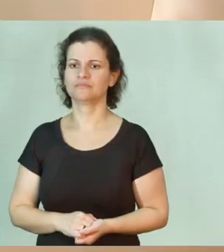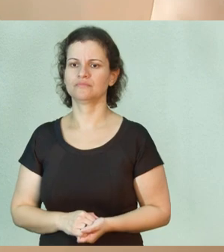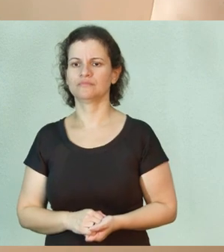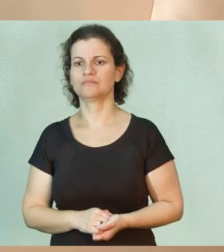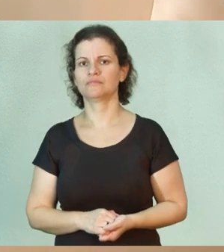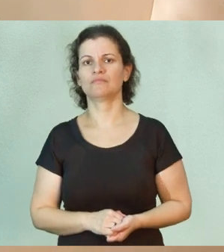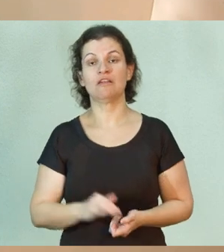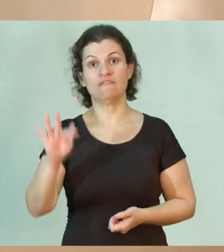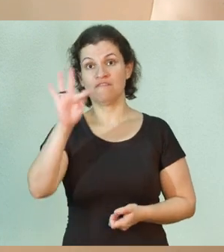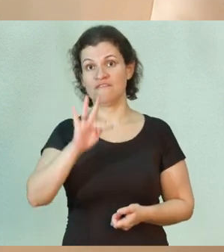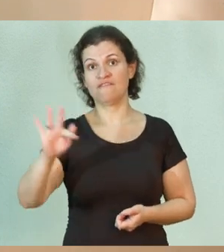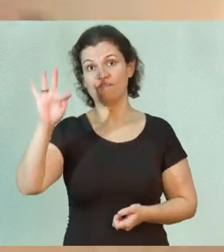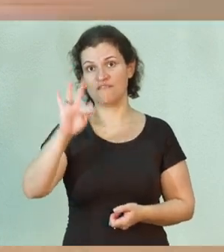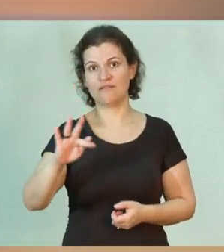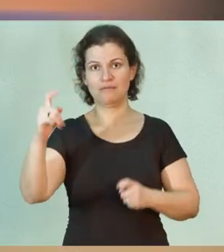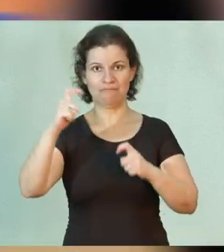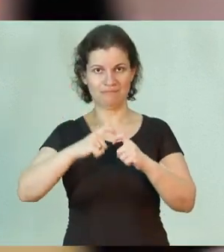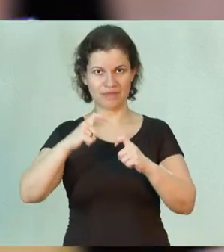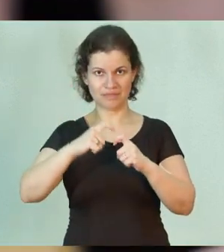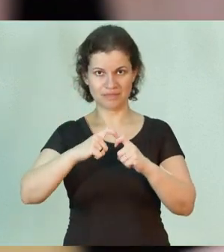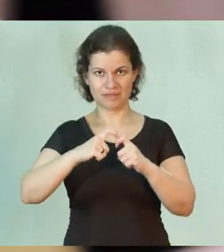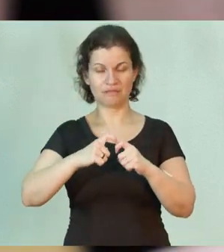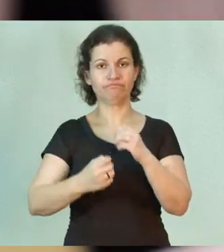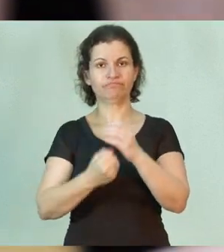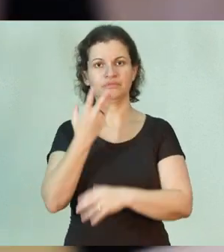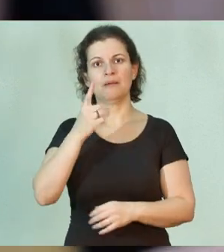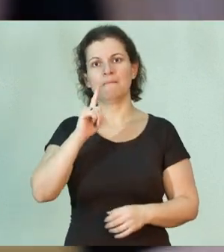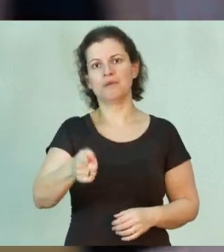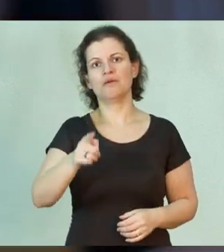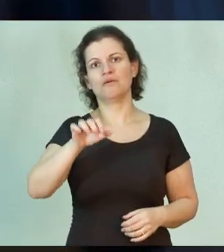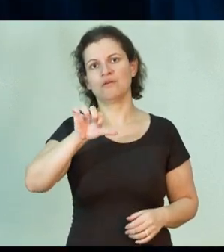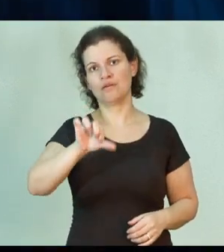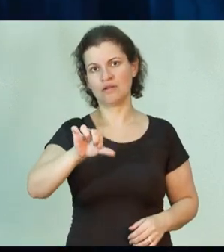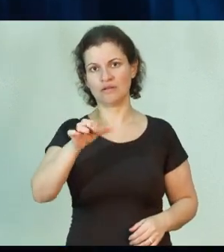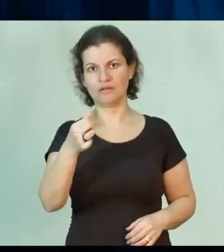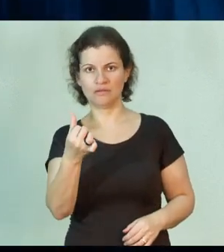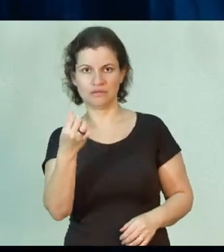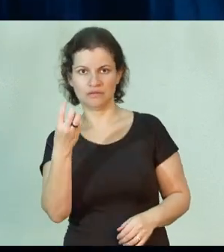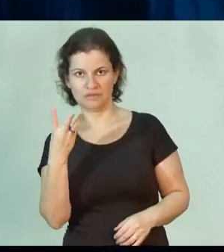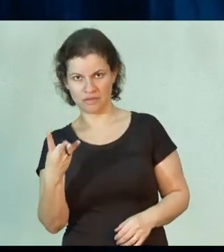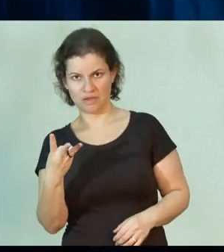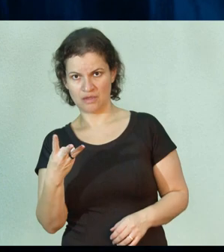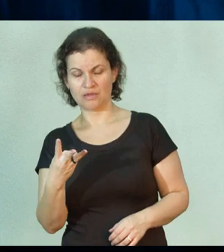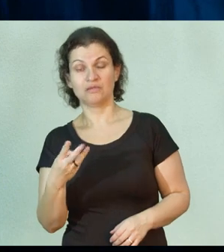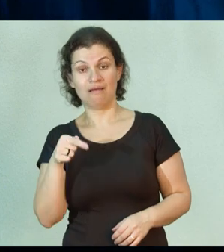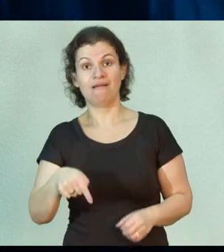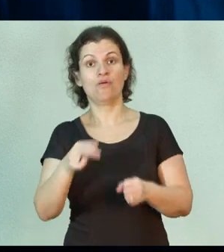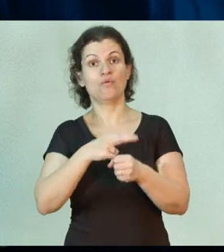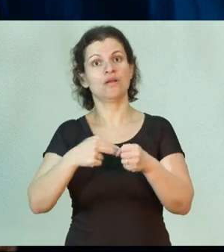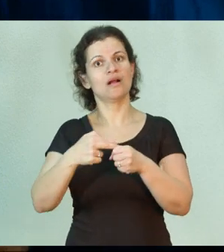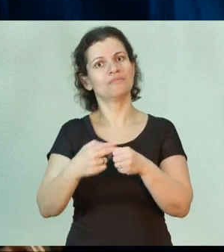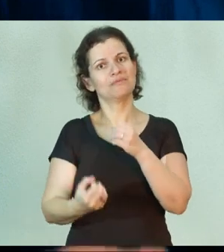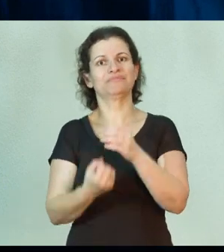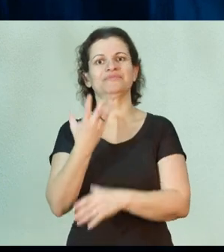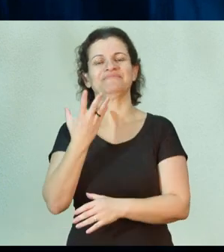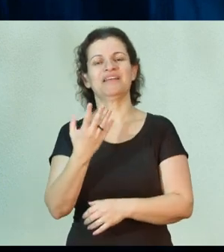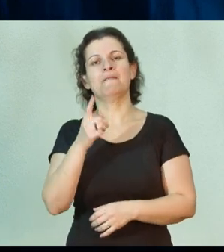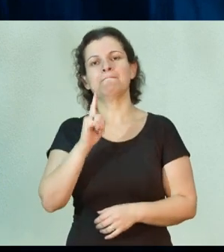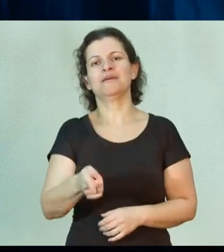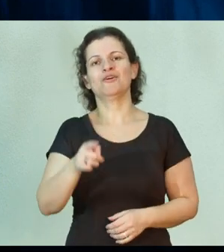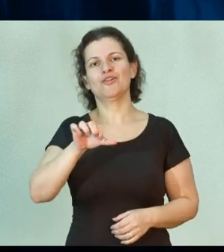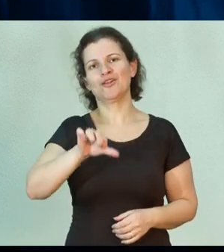A Faculdade de Medicina foi fundada em 1963, enquanto a Unicamp foi fundada em